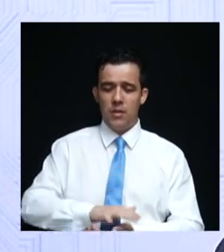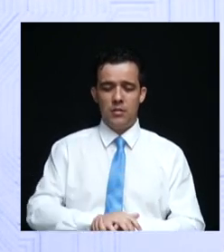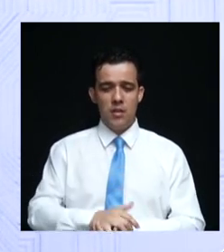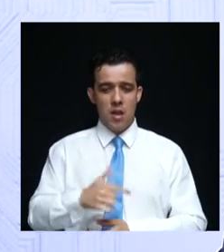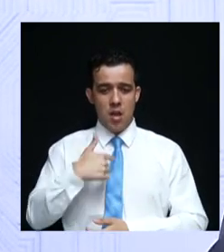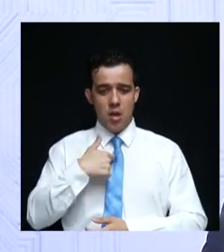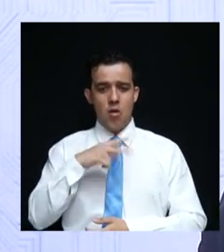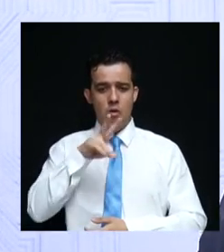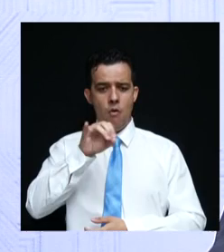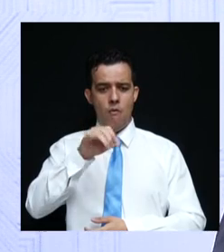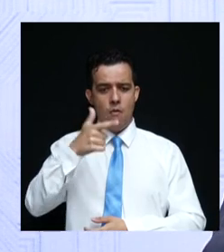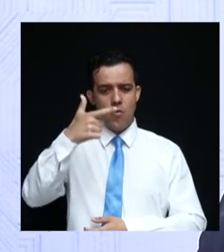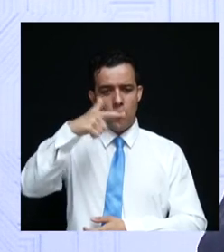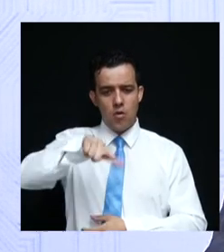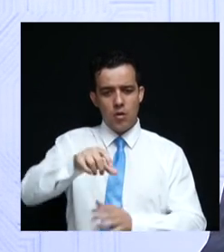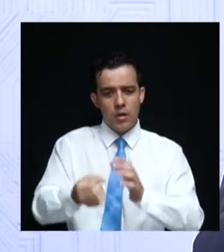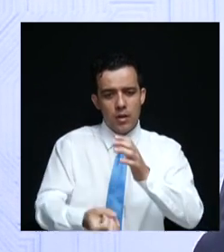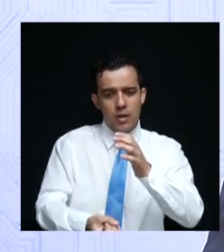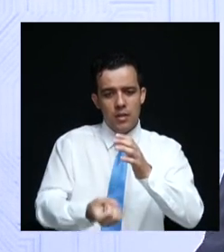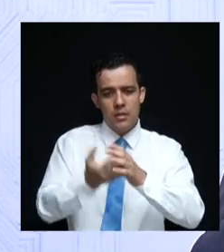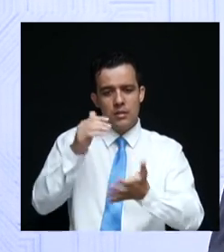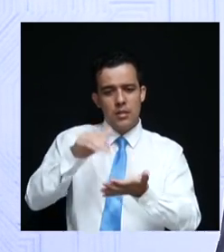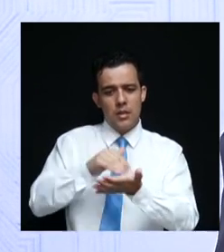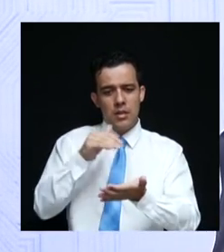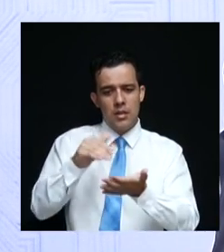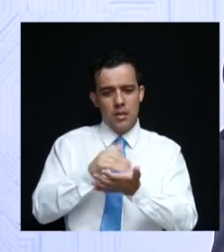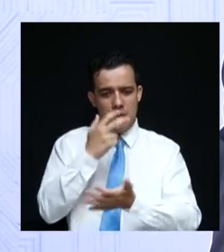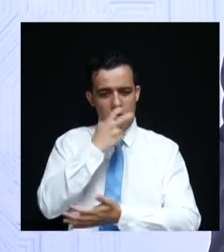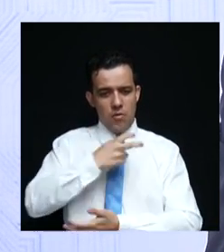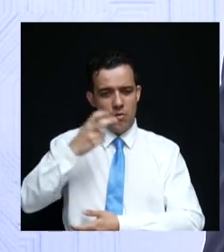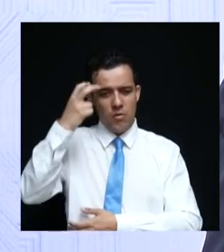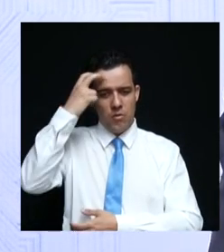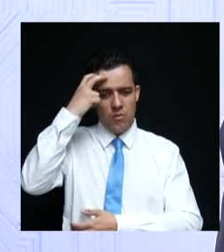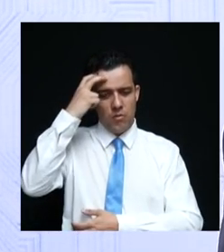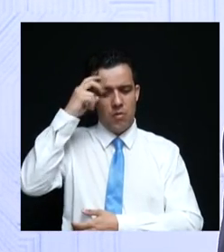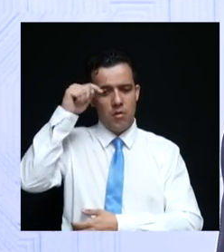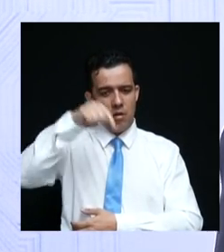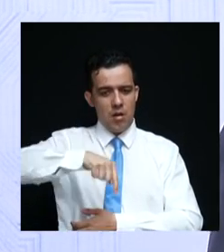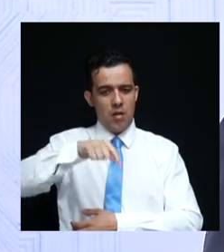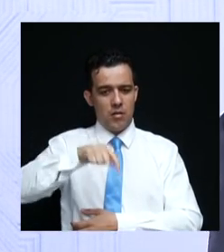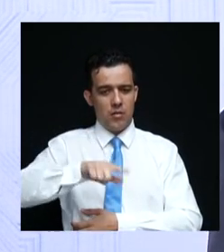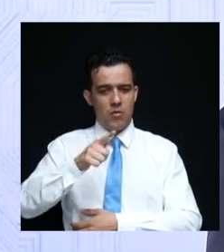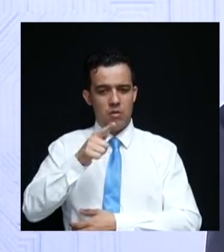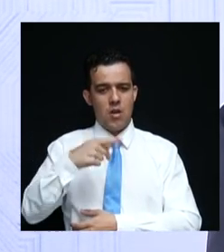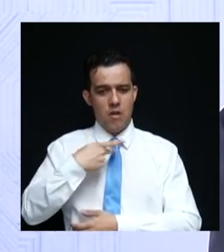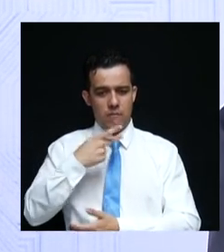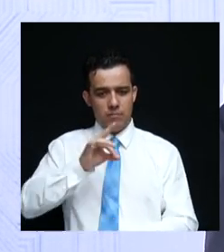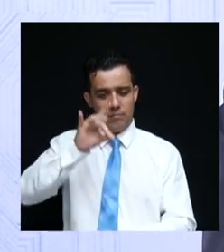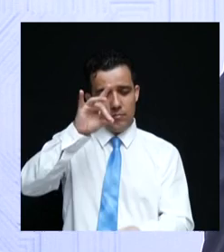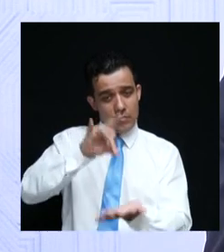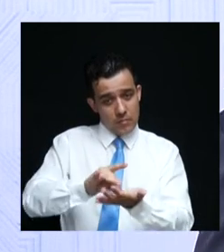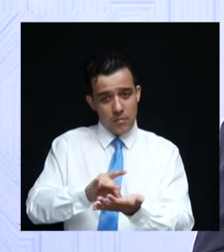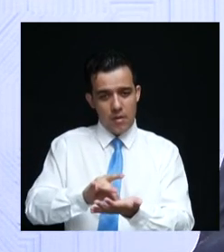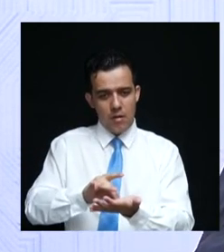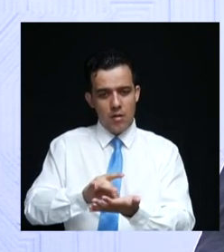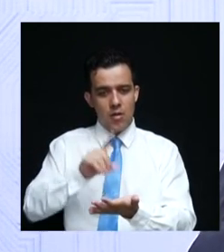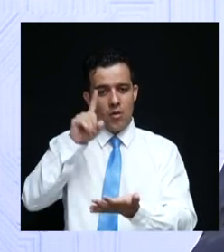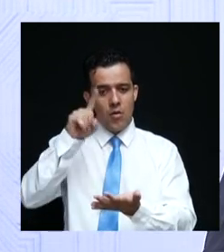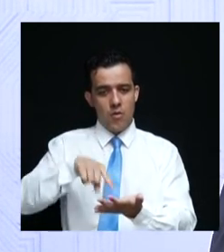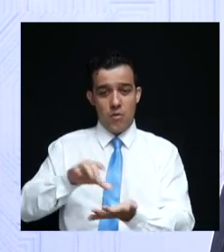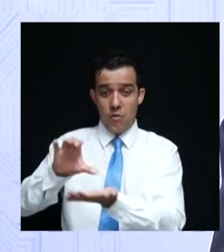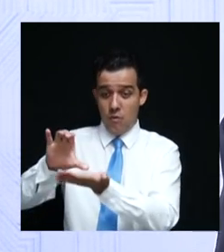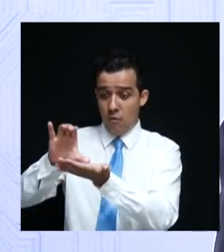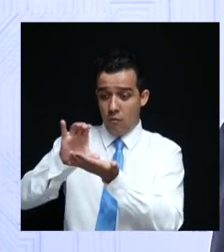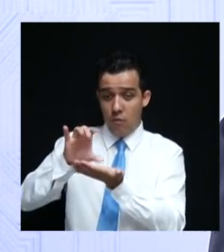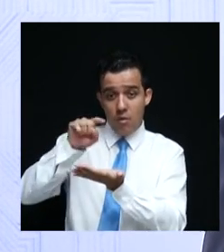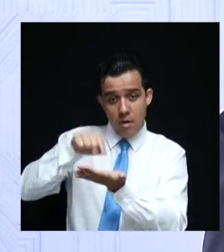recriar a Secretaria da Cultura no Estado de Goiás. Vou fazer valer com que o Fundo de Apoio